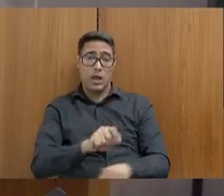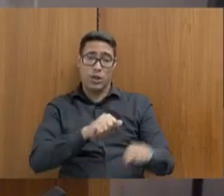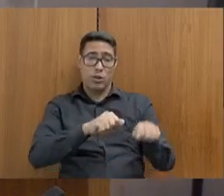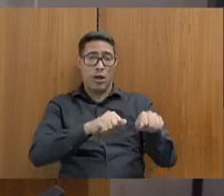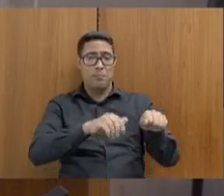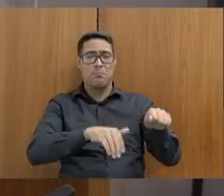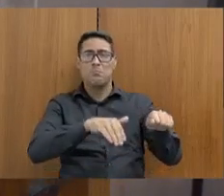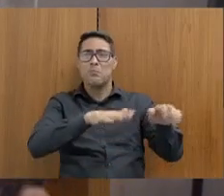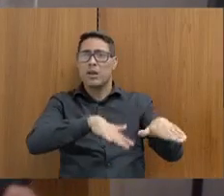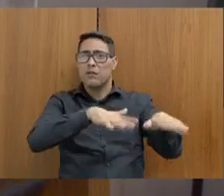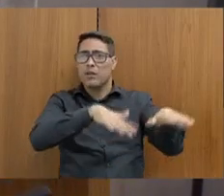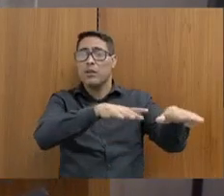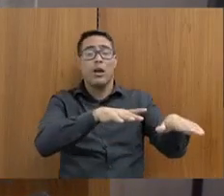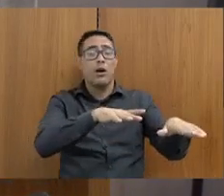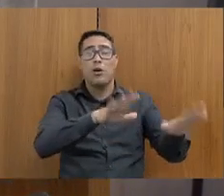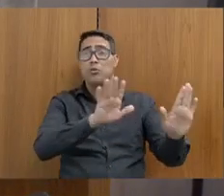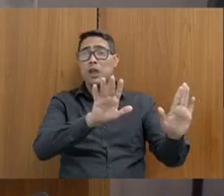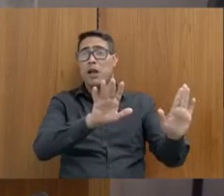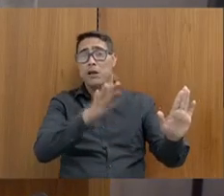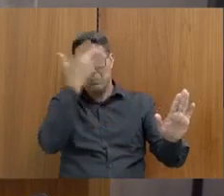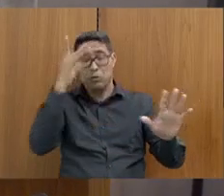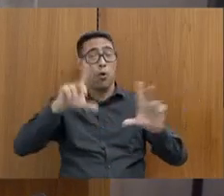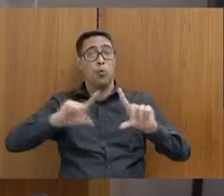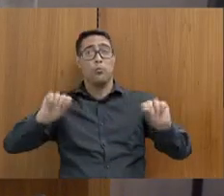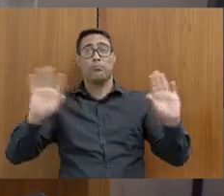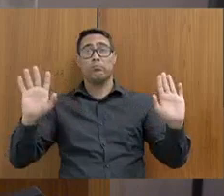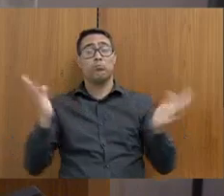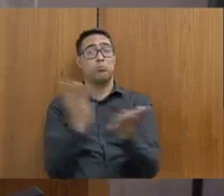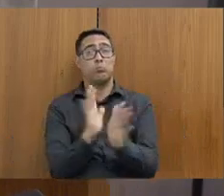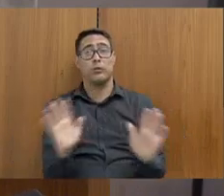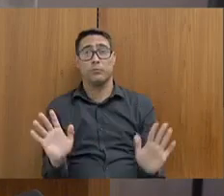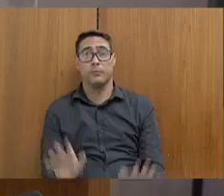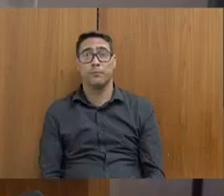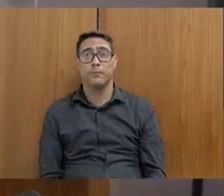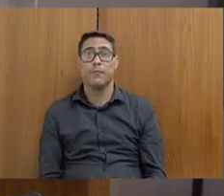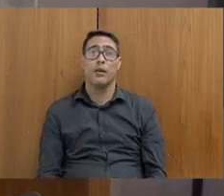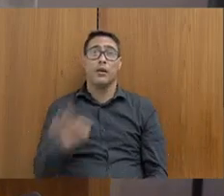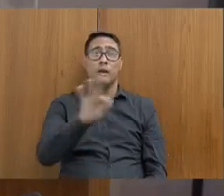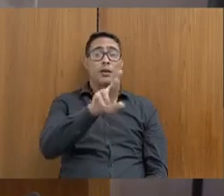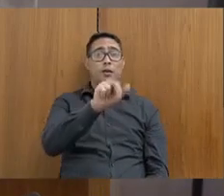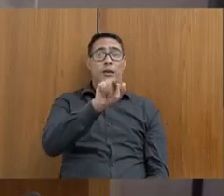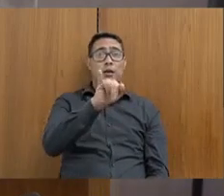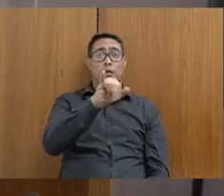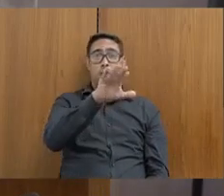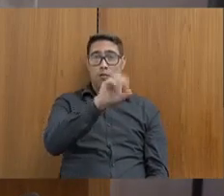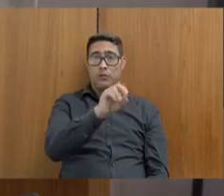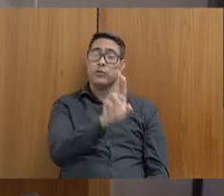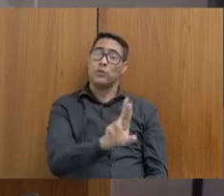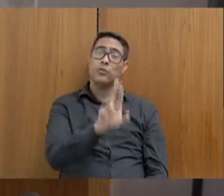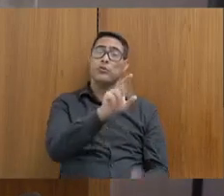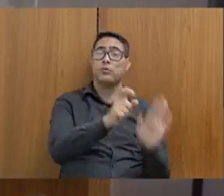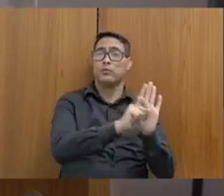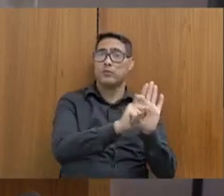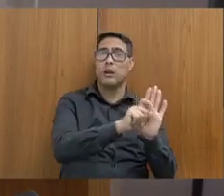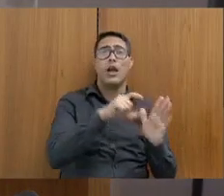existem mais. com relação ao tráfico e uso, é outra discussão absurda,